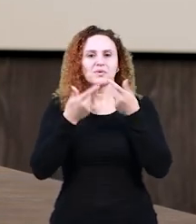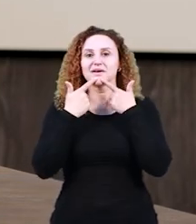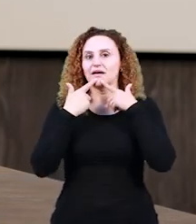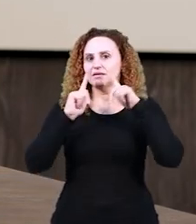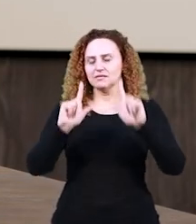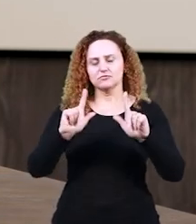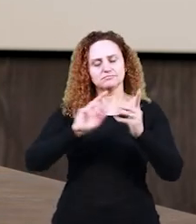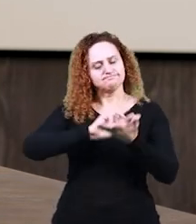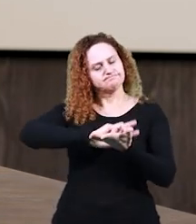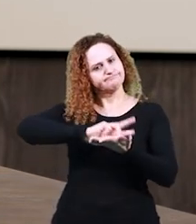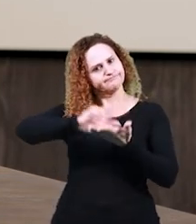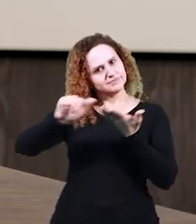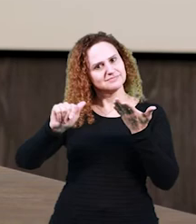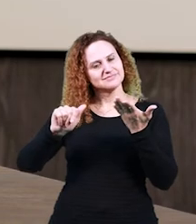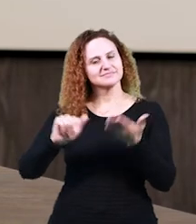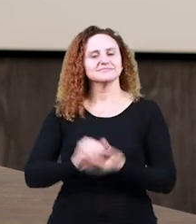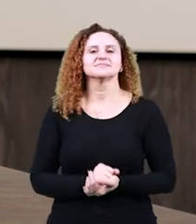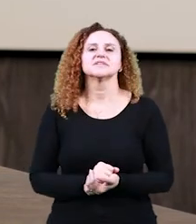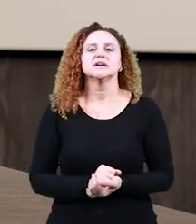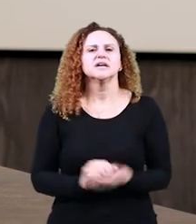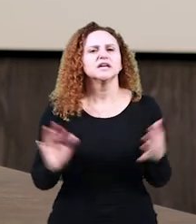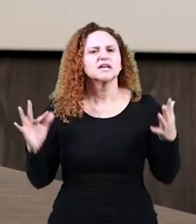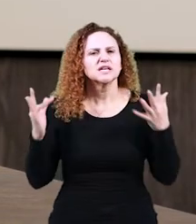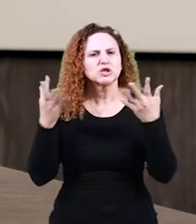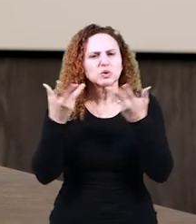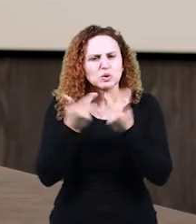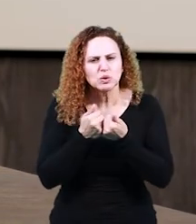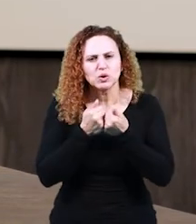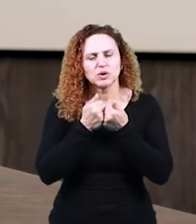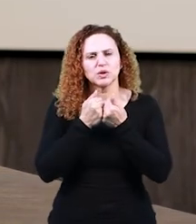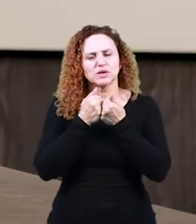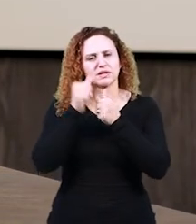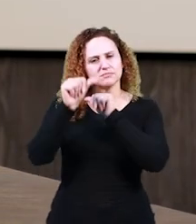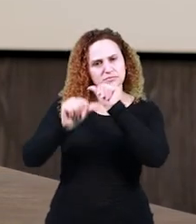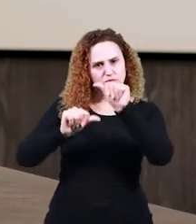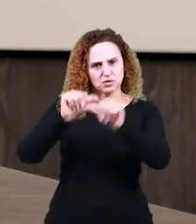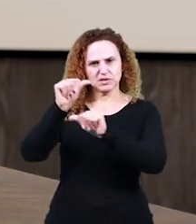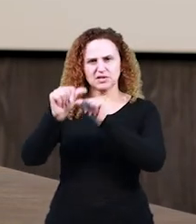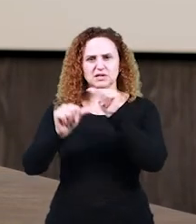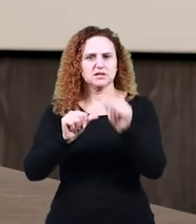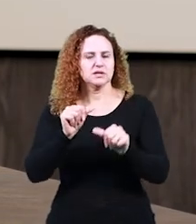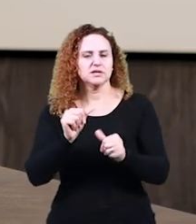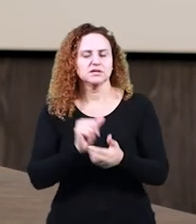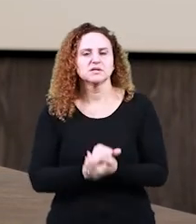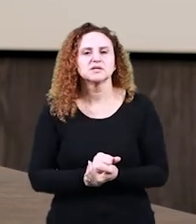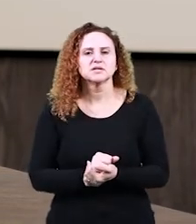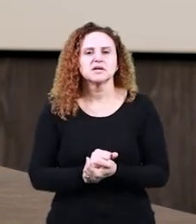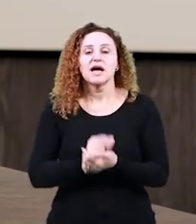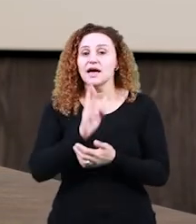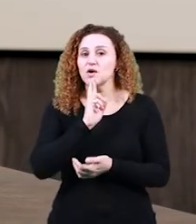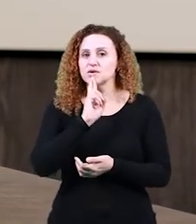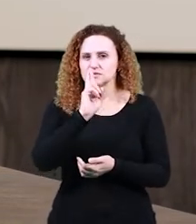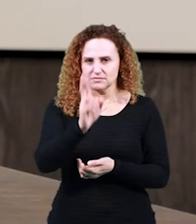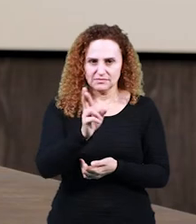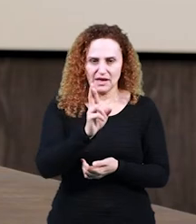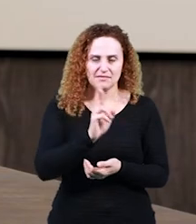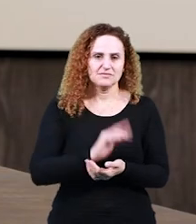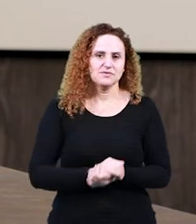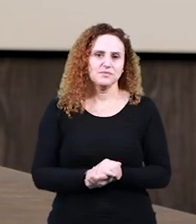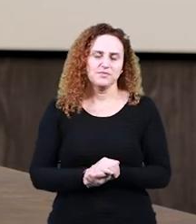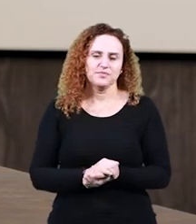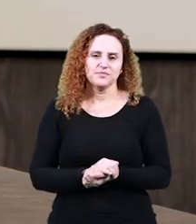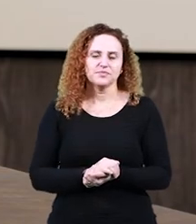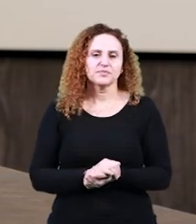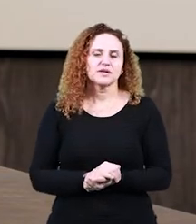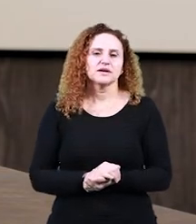aí, uma das coisas que a gente costuma dizer é que toda mudança na língua é resultado de uma variação. Mas nem toda